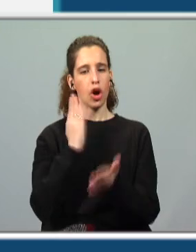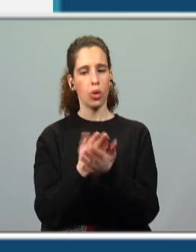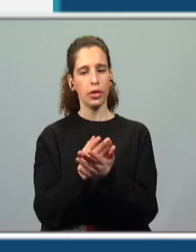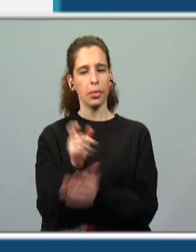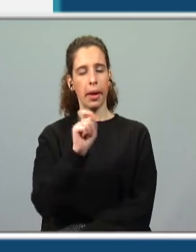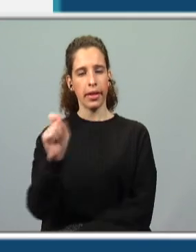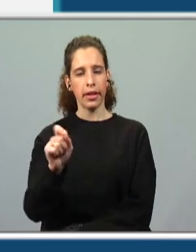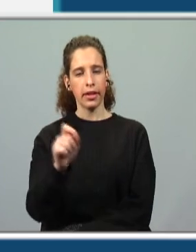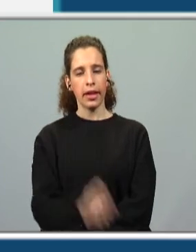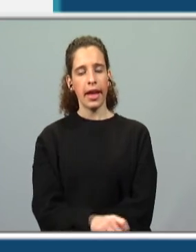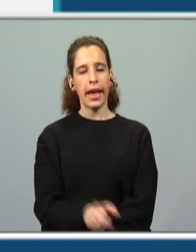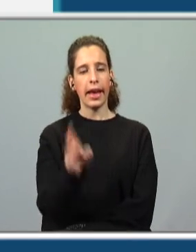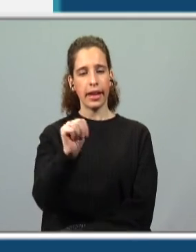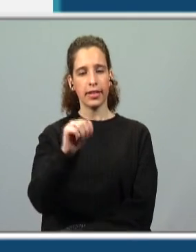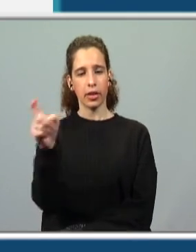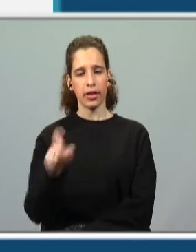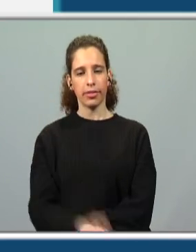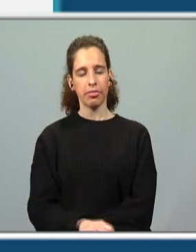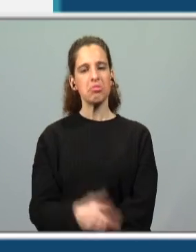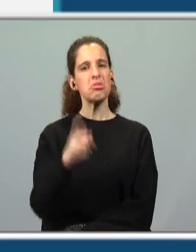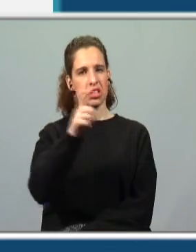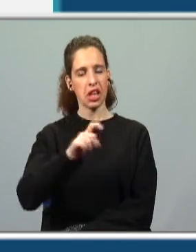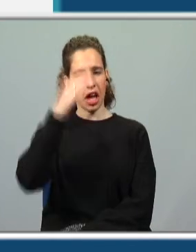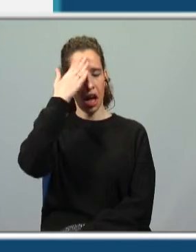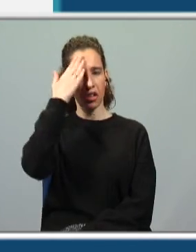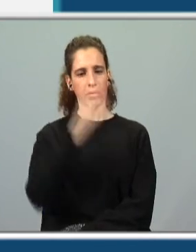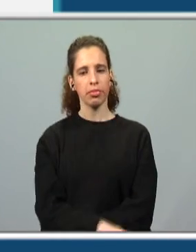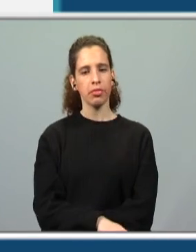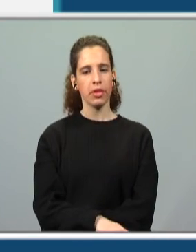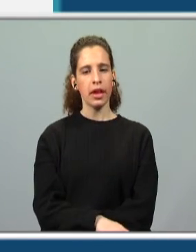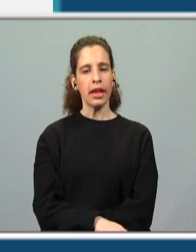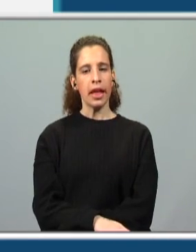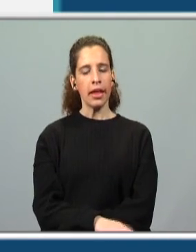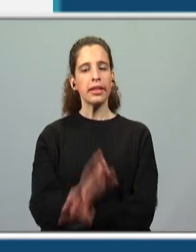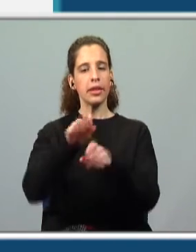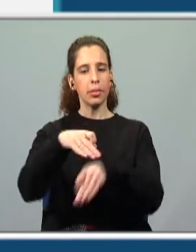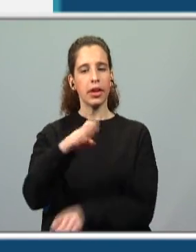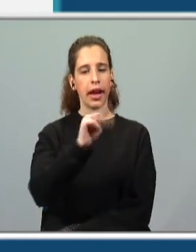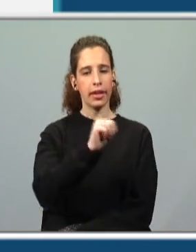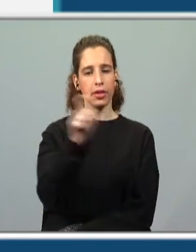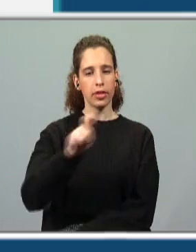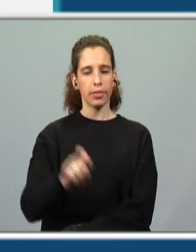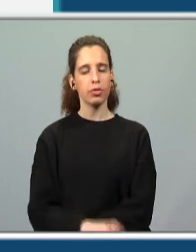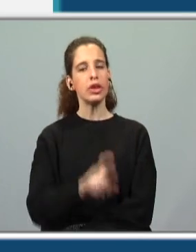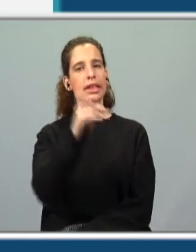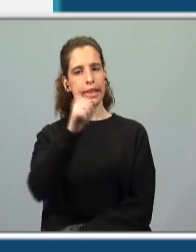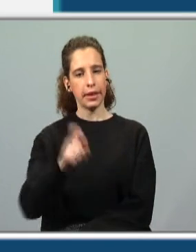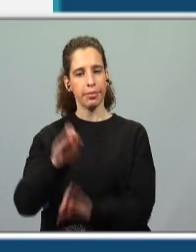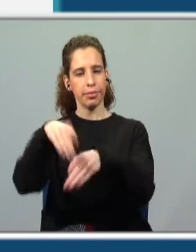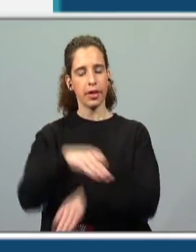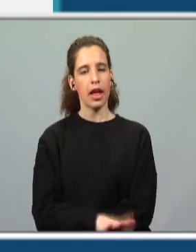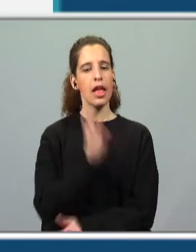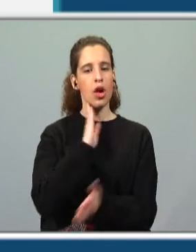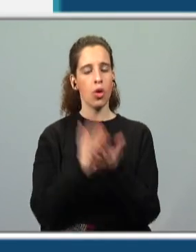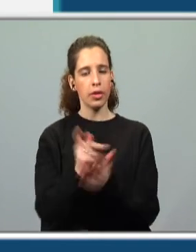Saz é um "-z", ou um "-s". Um "-z". Um "-z". A Saz termina com um "-s", ou com um "-z". Um "-z". Um "-z". A última